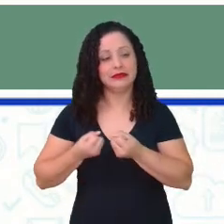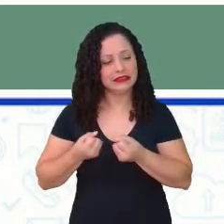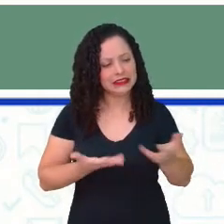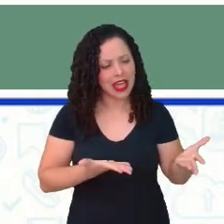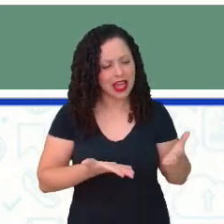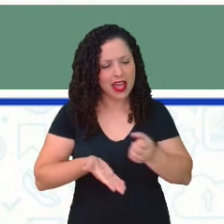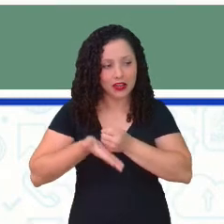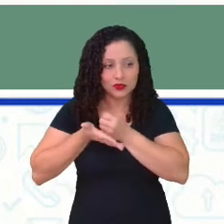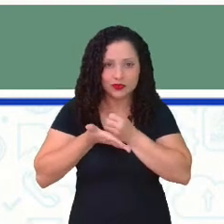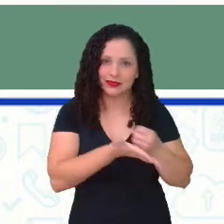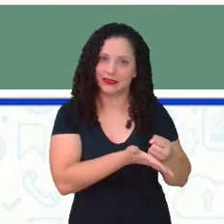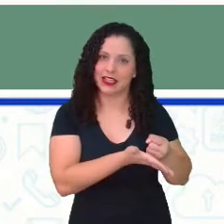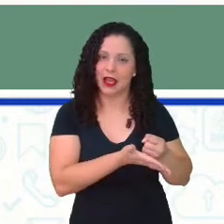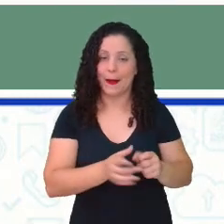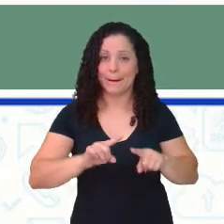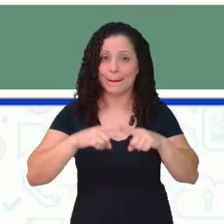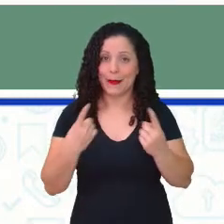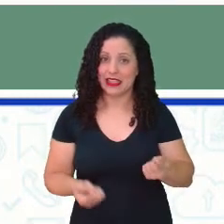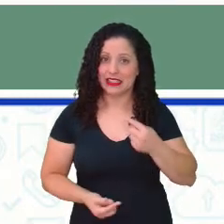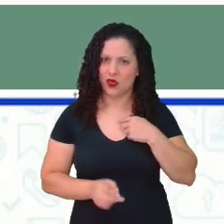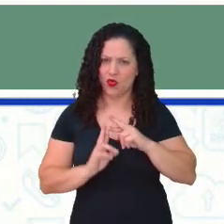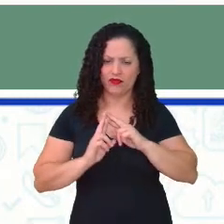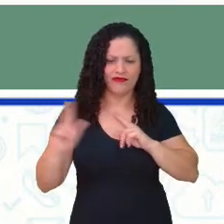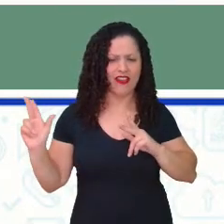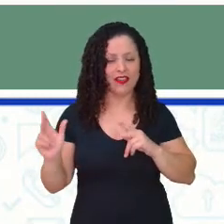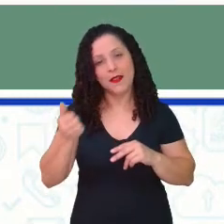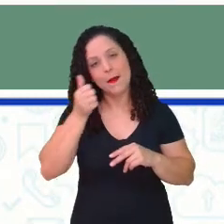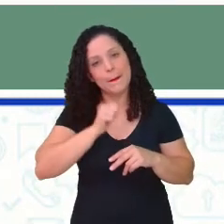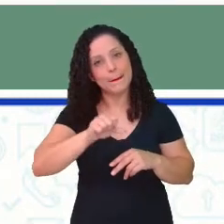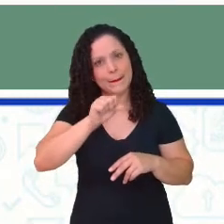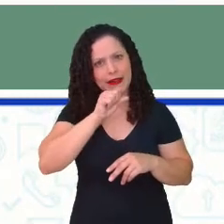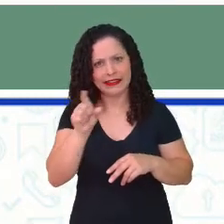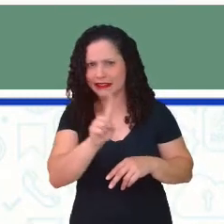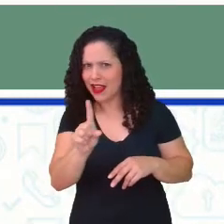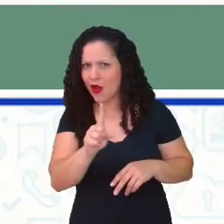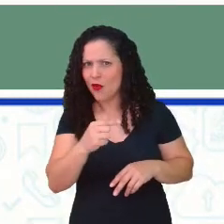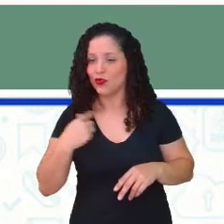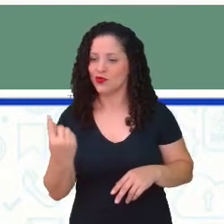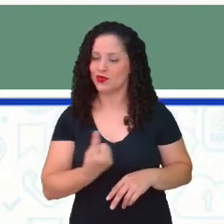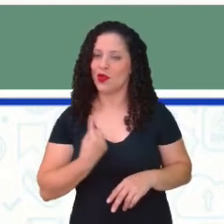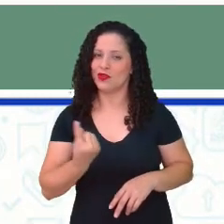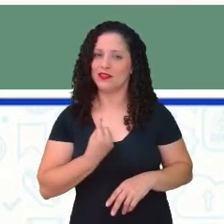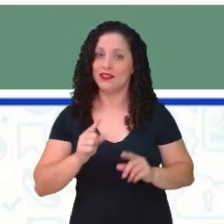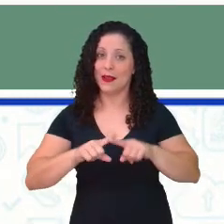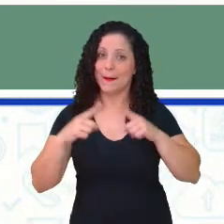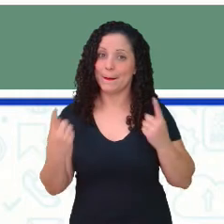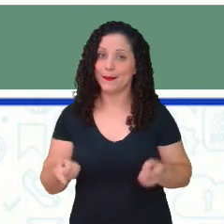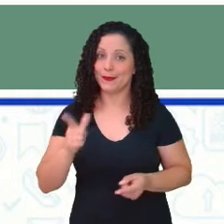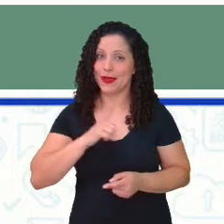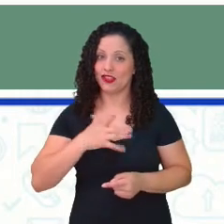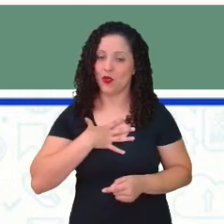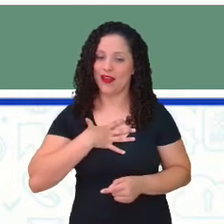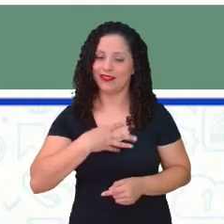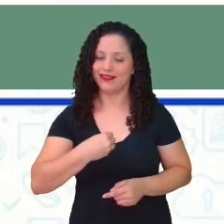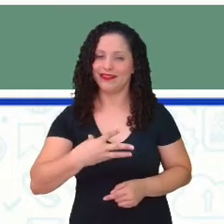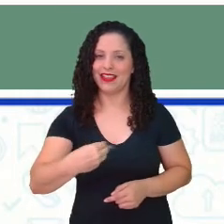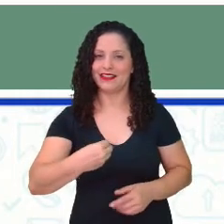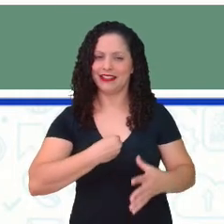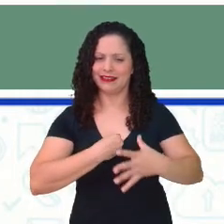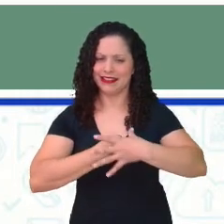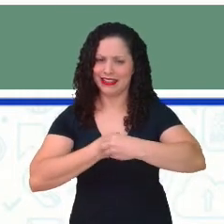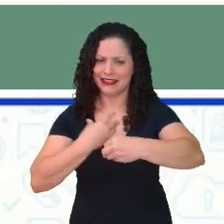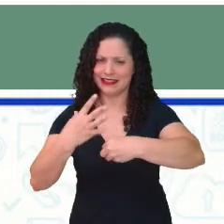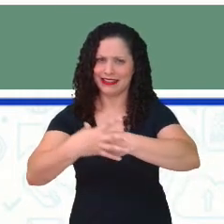Se eu não fosse mãe, seria sozinha no mundo. Mas tenho uma descendência. E para